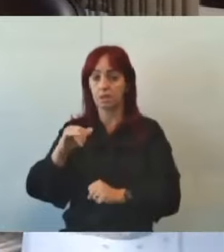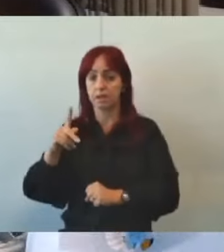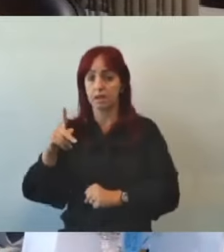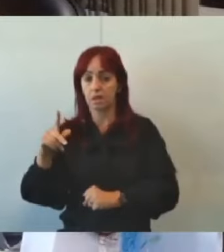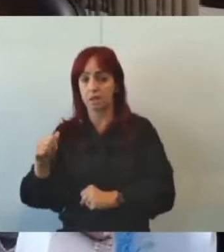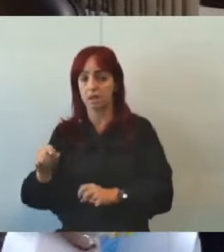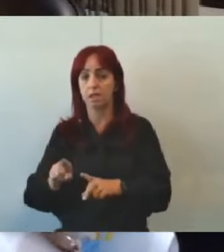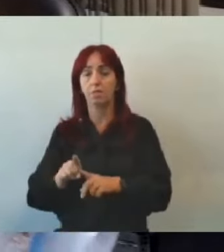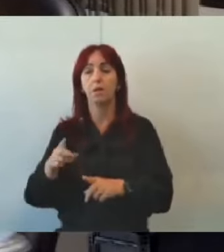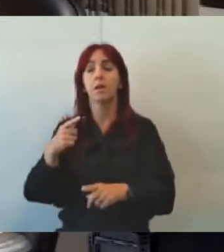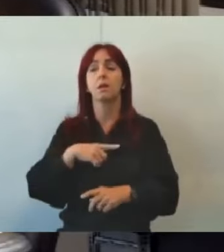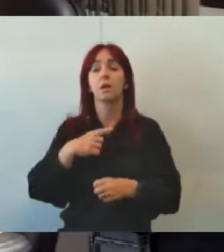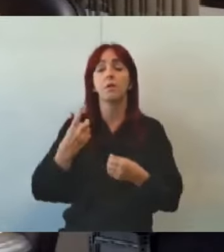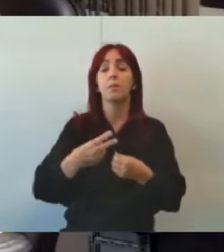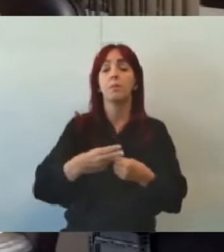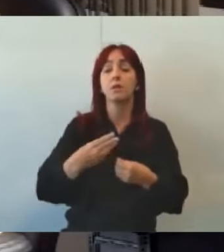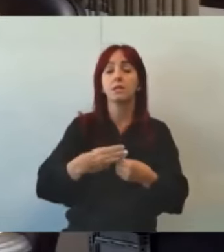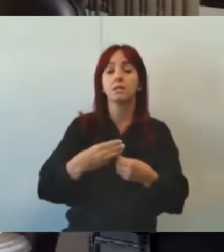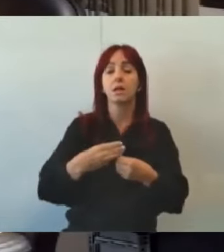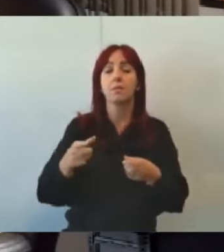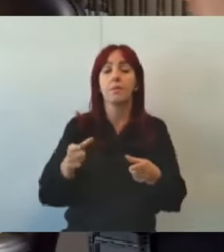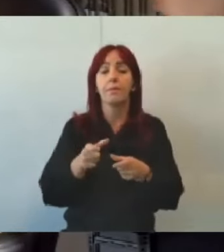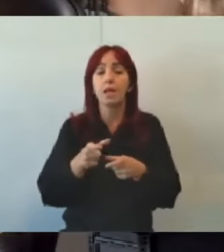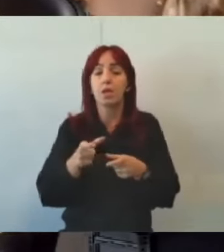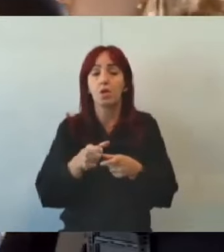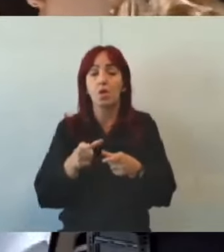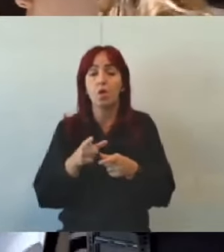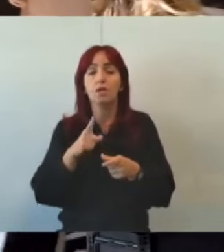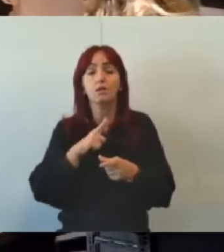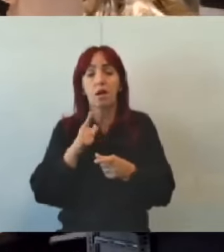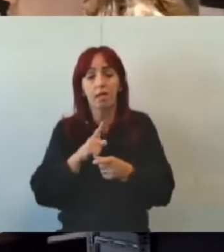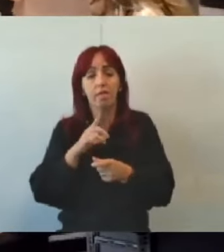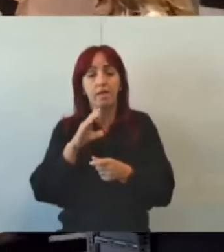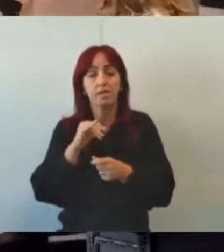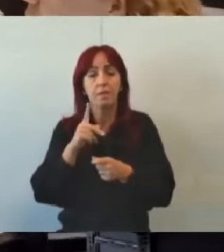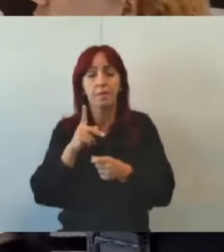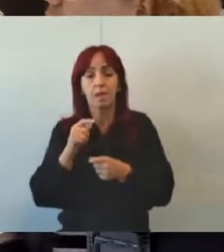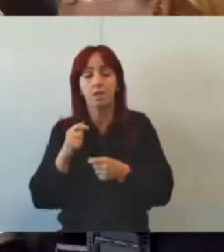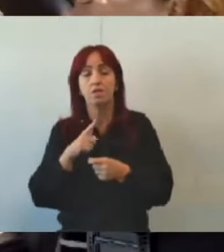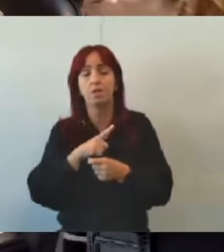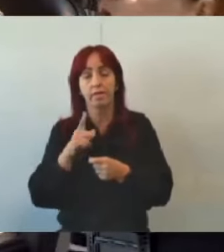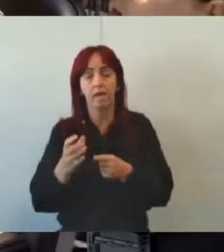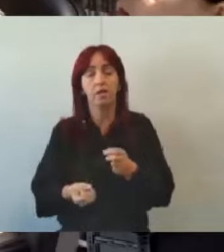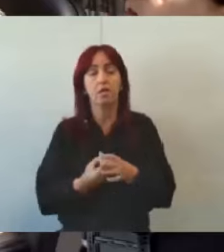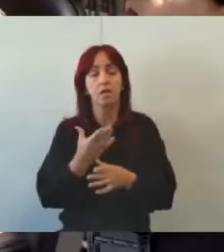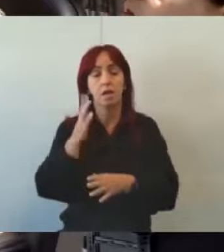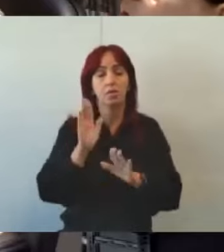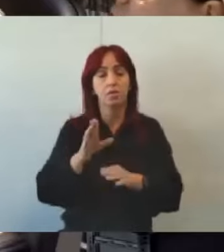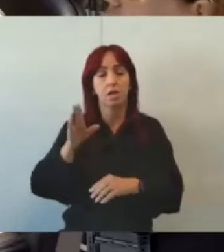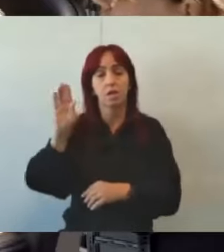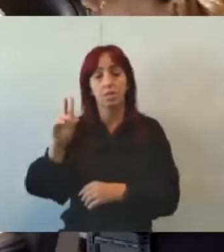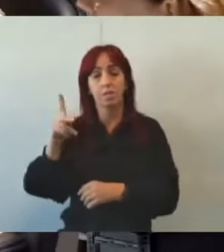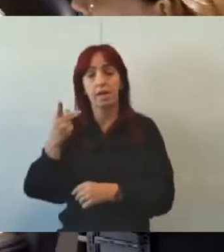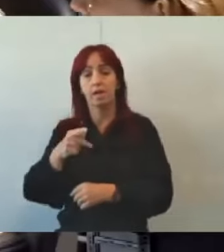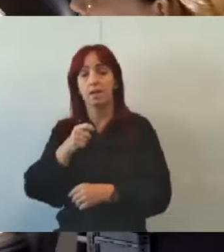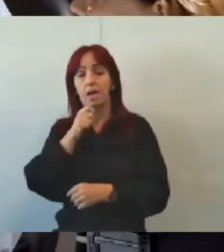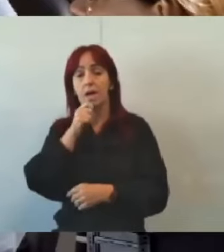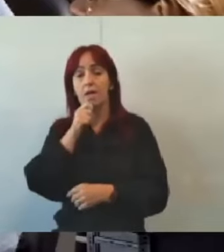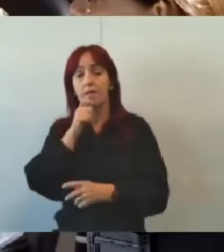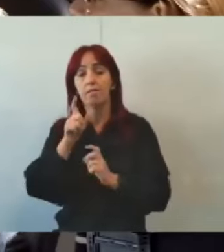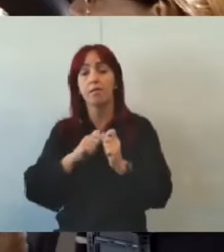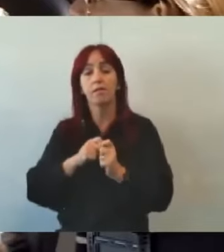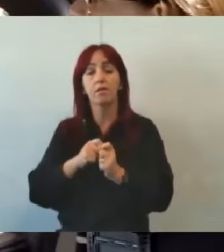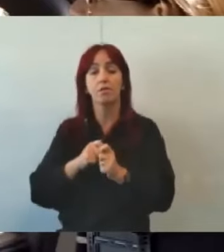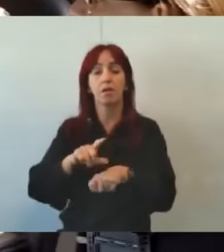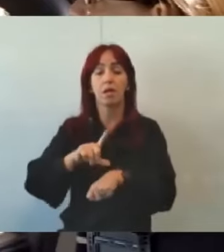municípios menores, já existe o CIPIA, já está implementado, e Belo Horizonte ainda está atrasado. A gente está falando